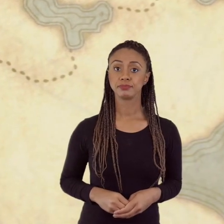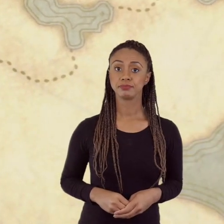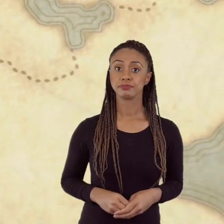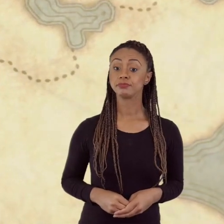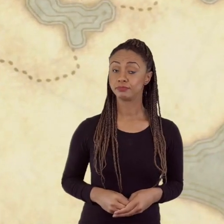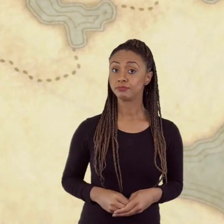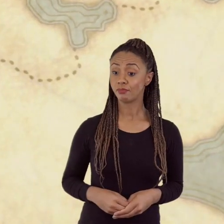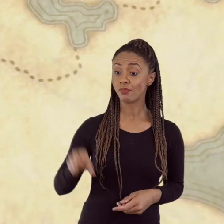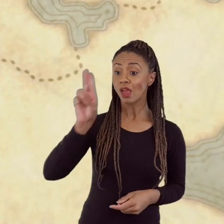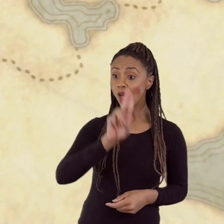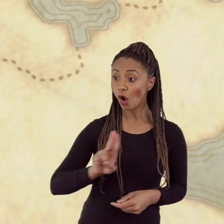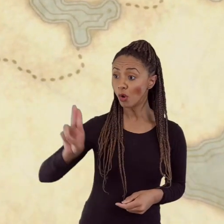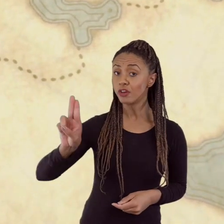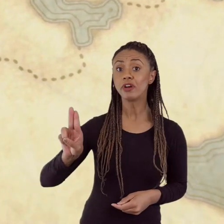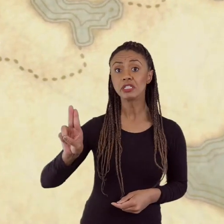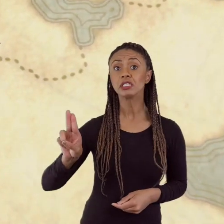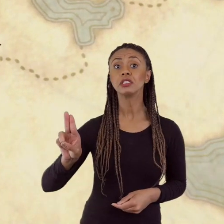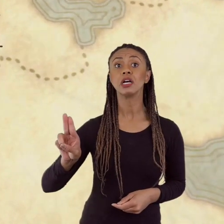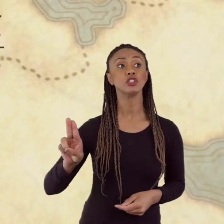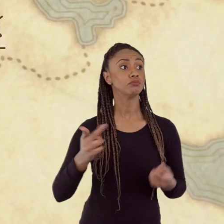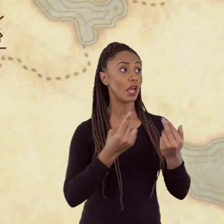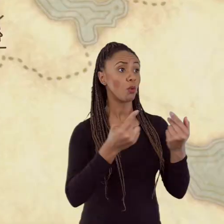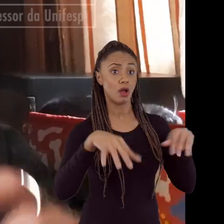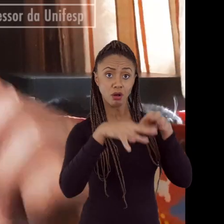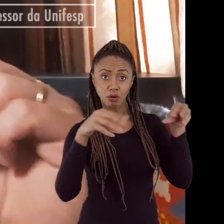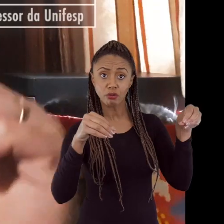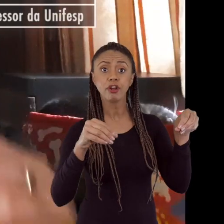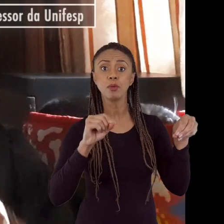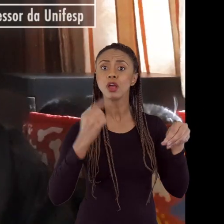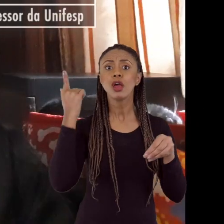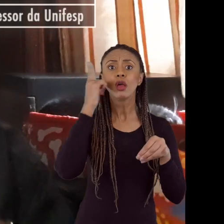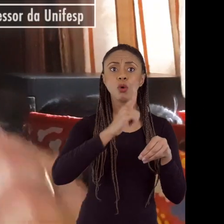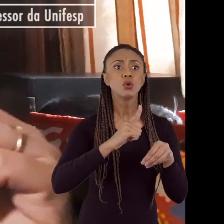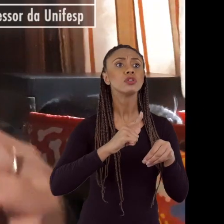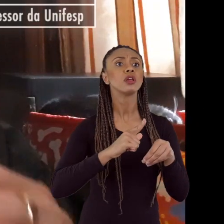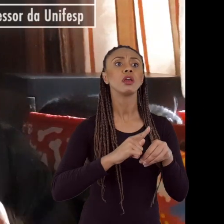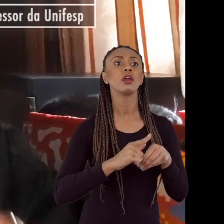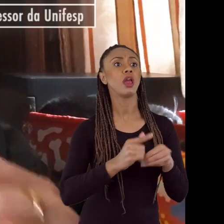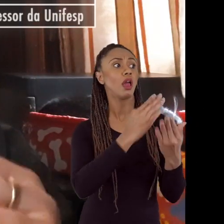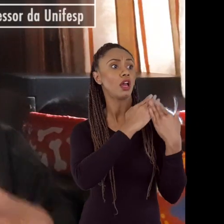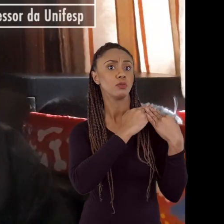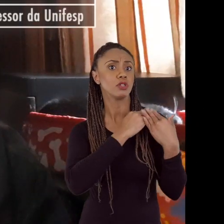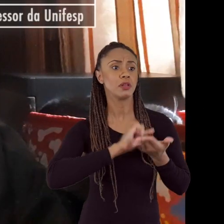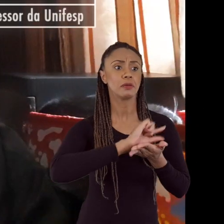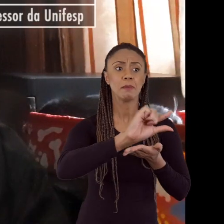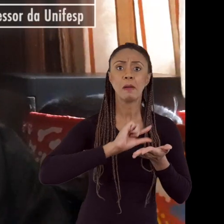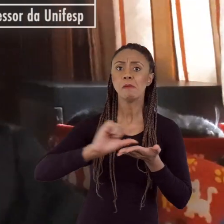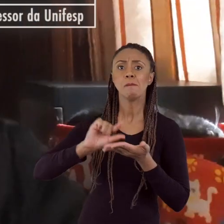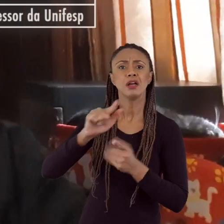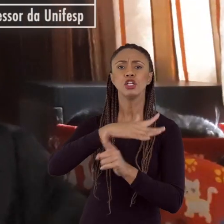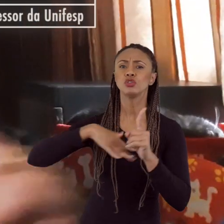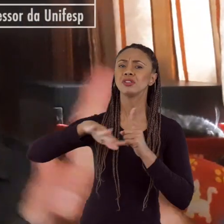A universidade se torne, como a Unifesp faz, um agente multiplicador de responsabilidades